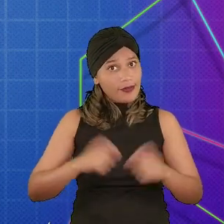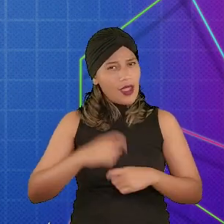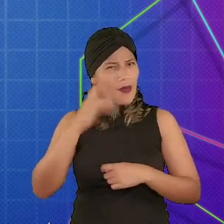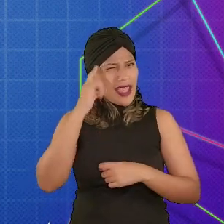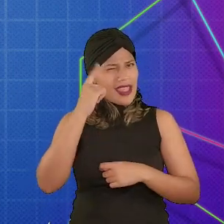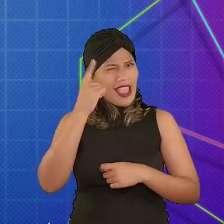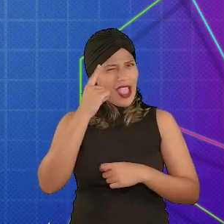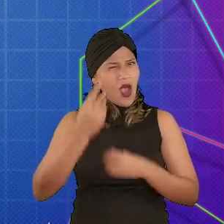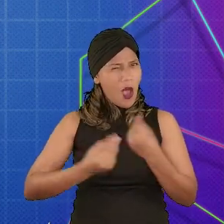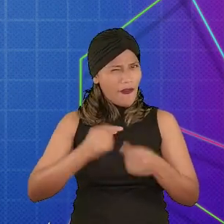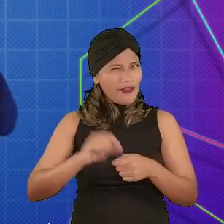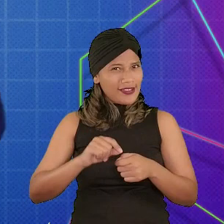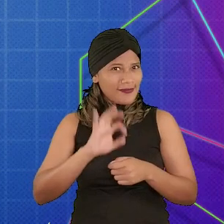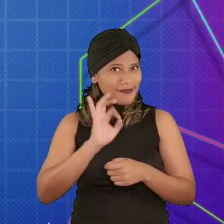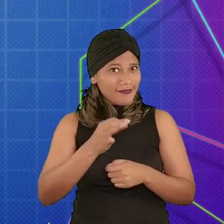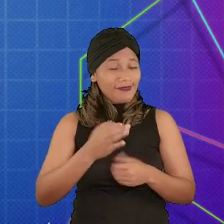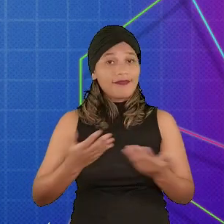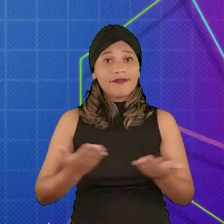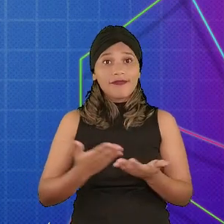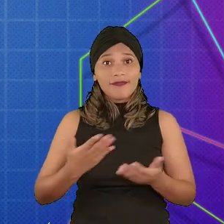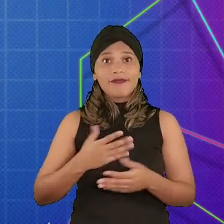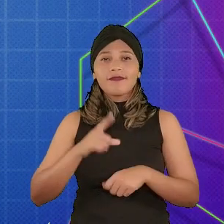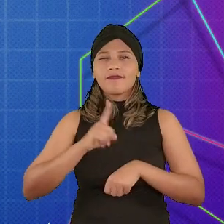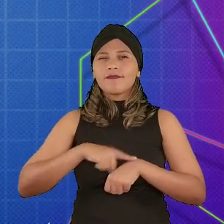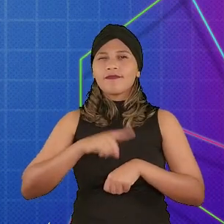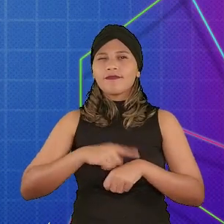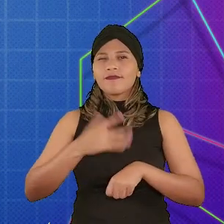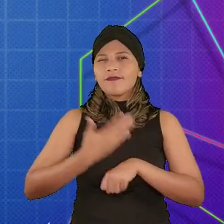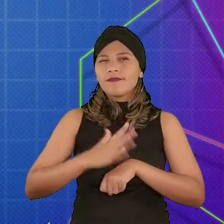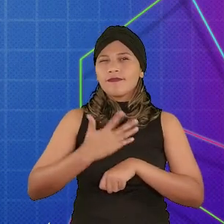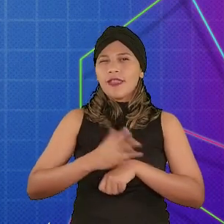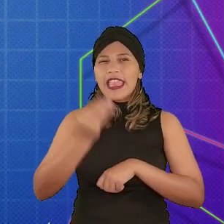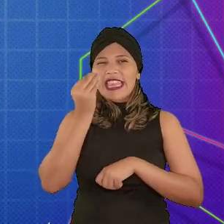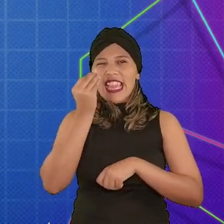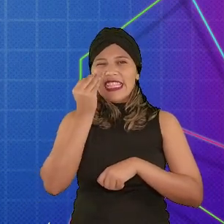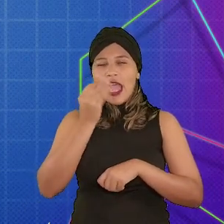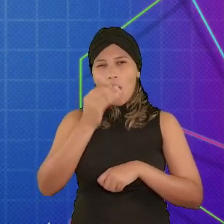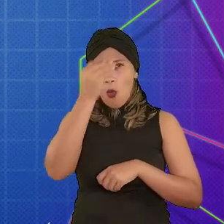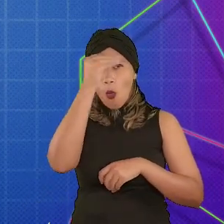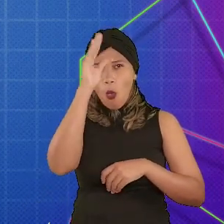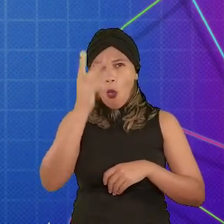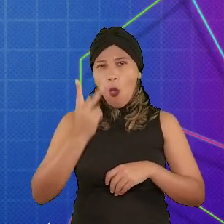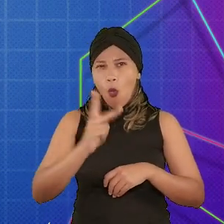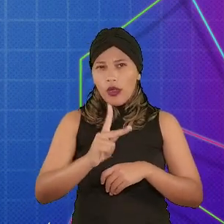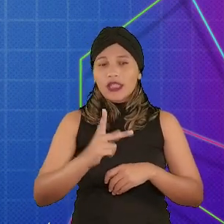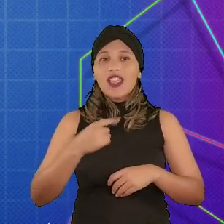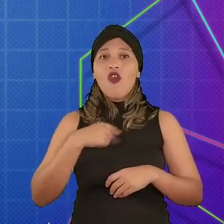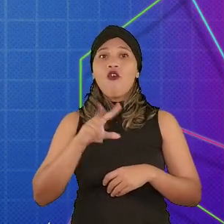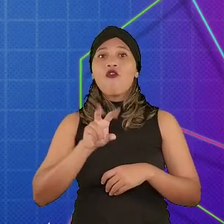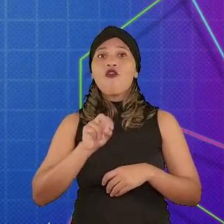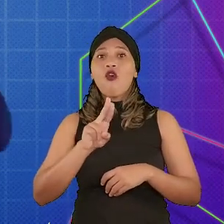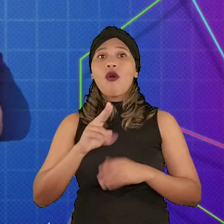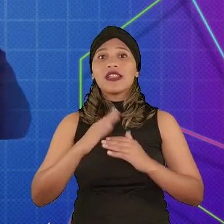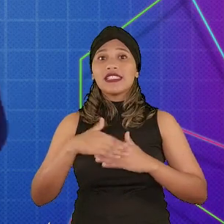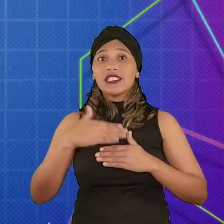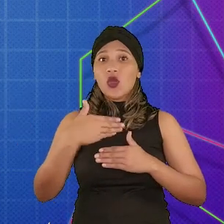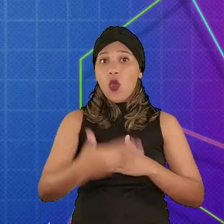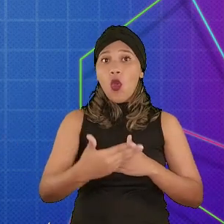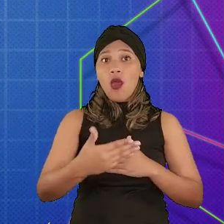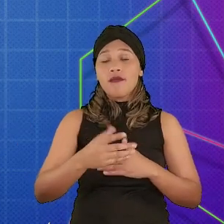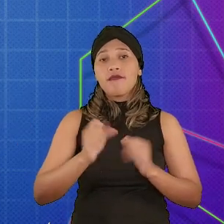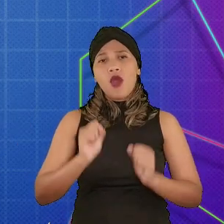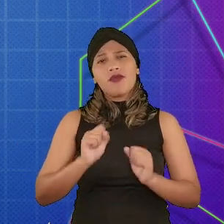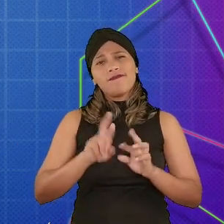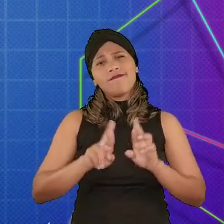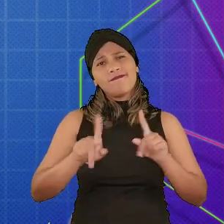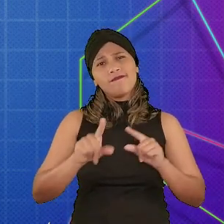aqui. Vocês já devem ter uma ideia de como fazer isso. Agora que vocês tiveram um tempinho para testar o conhecimento de vocês, eu vou indicar uma sequência